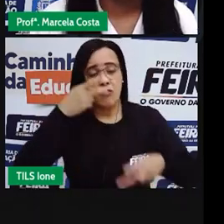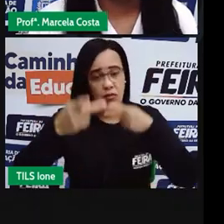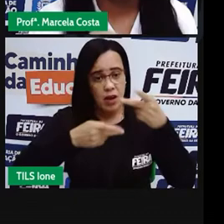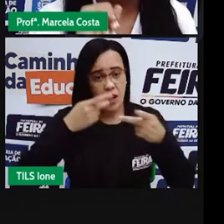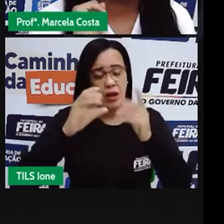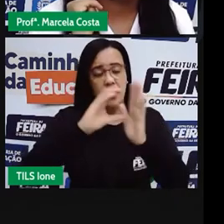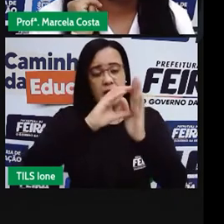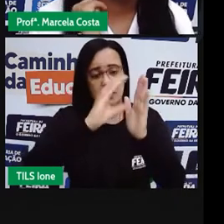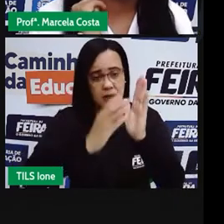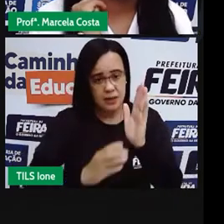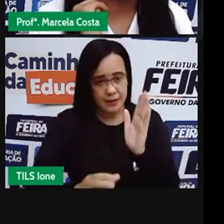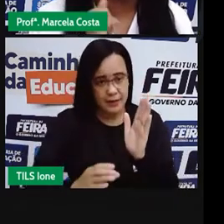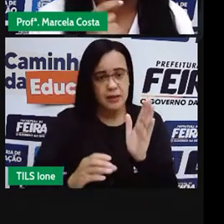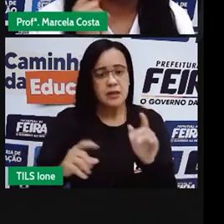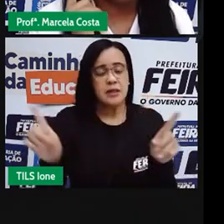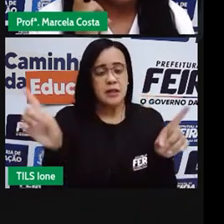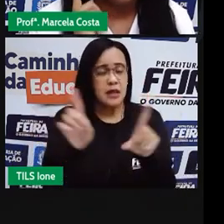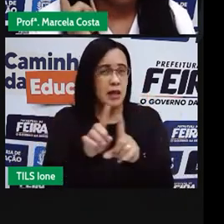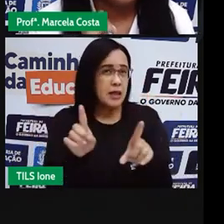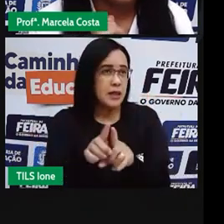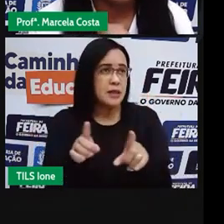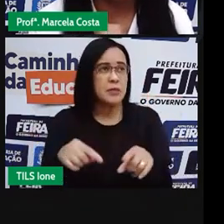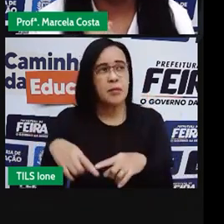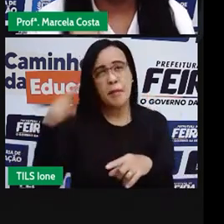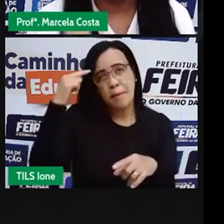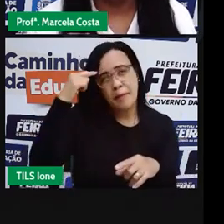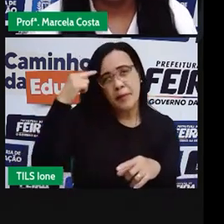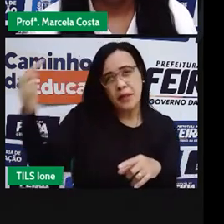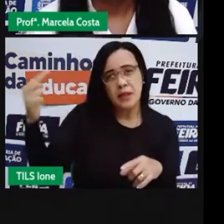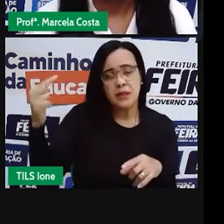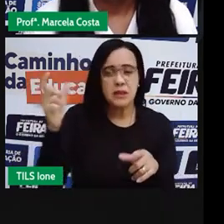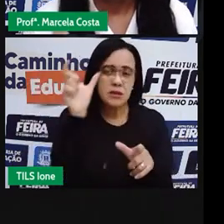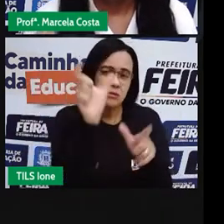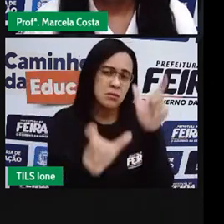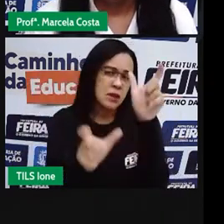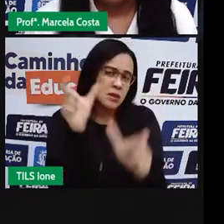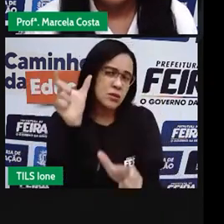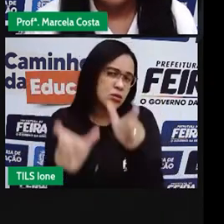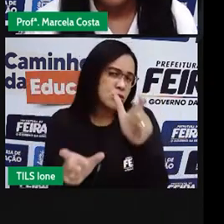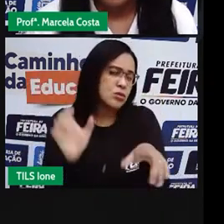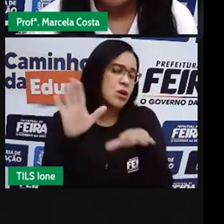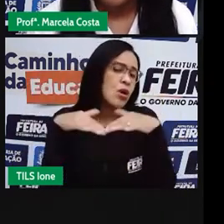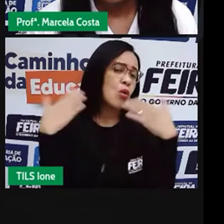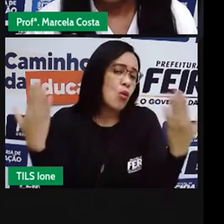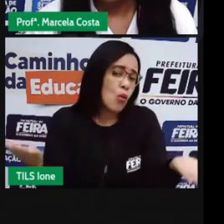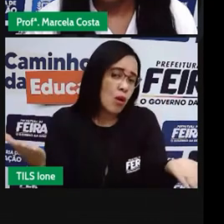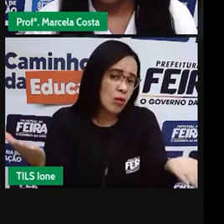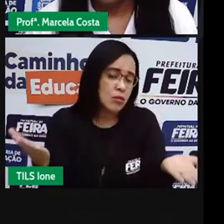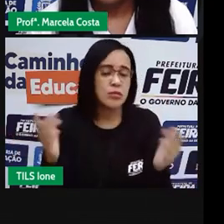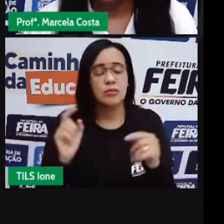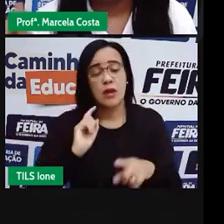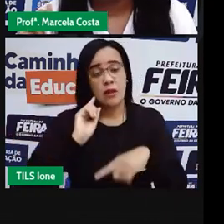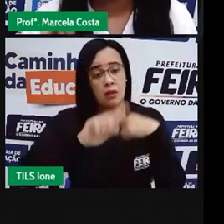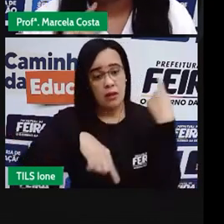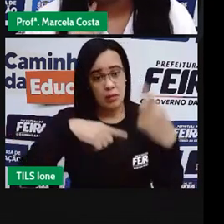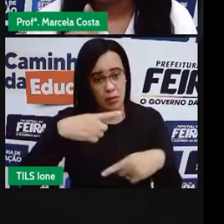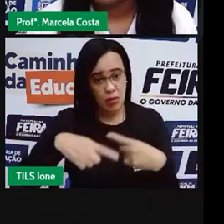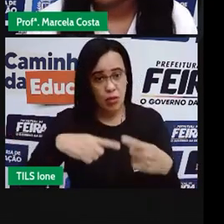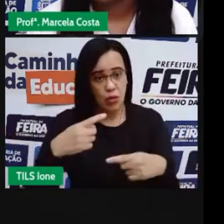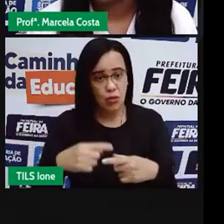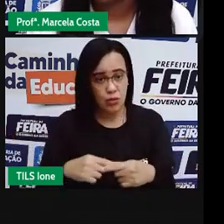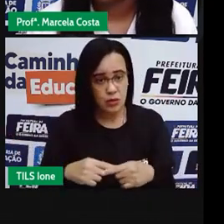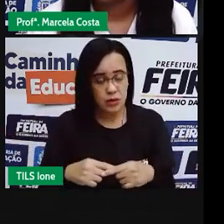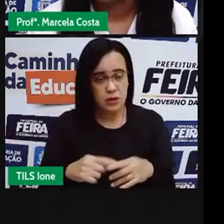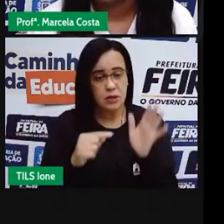E você vai tentar adivinhar que personagem é que eu estou me referindo. Depois, eu vou mostrar a